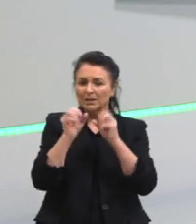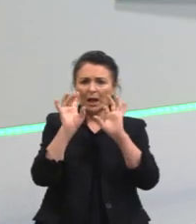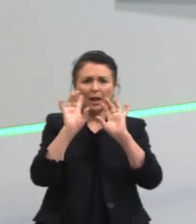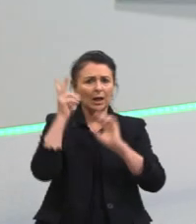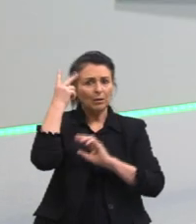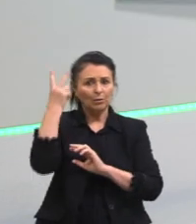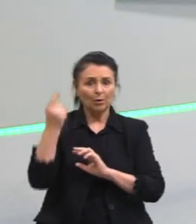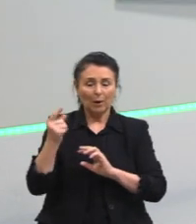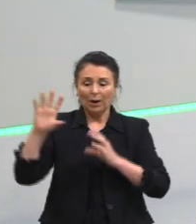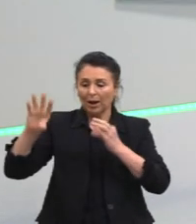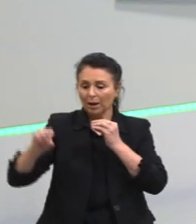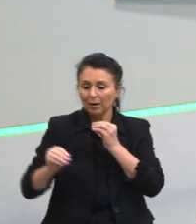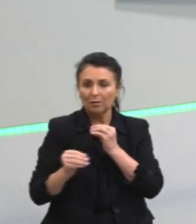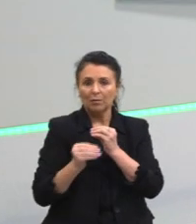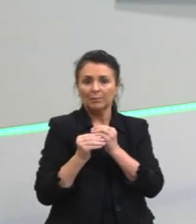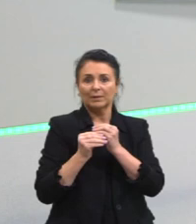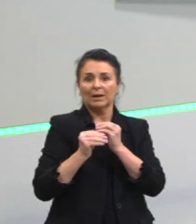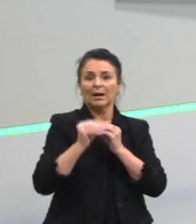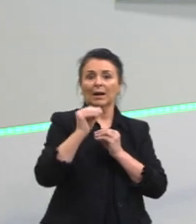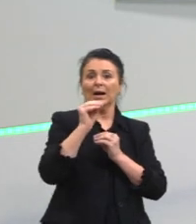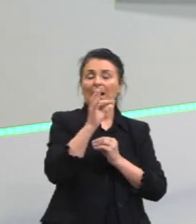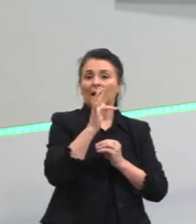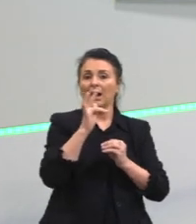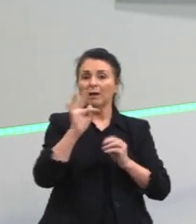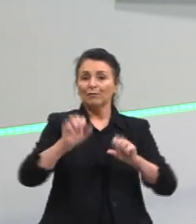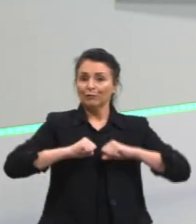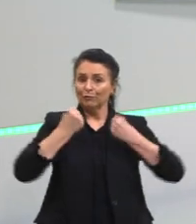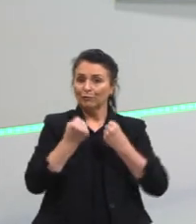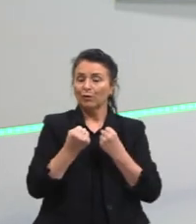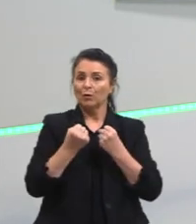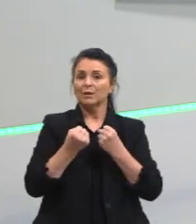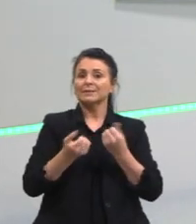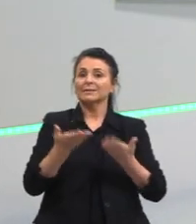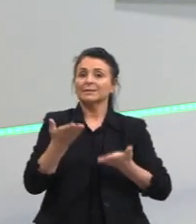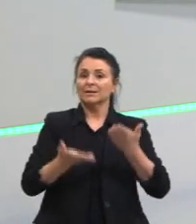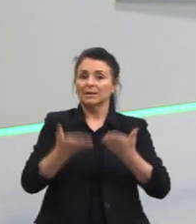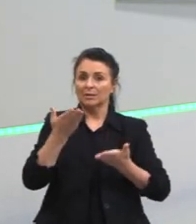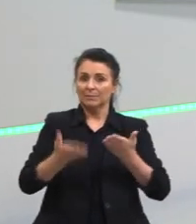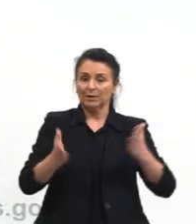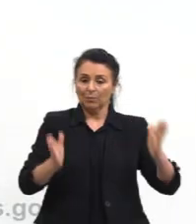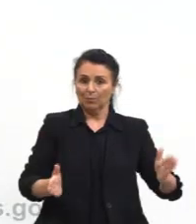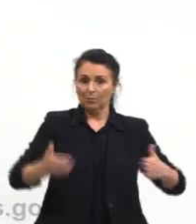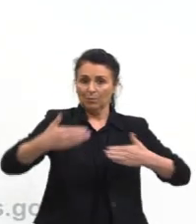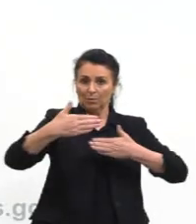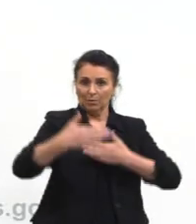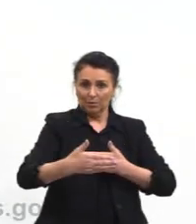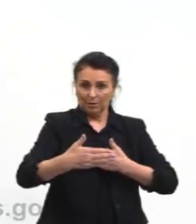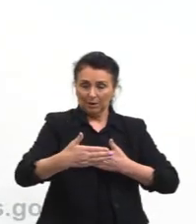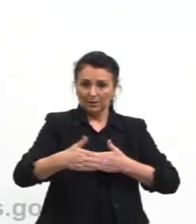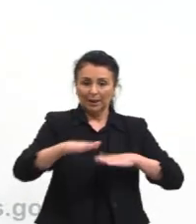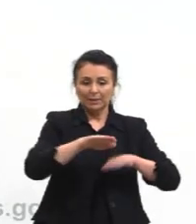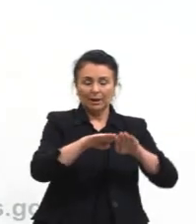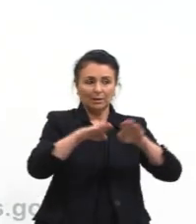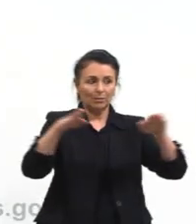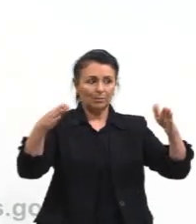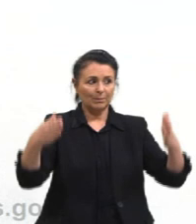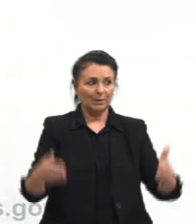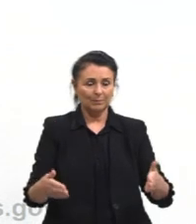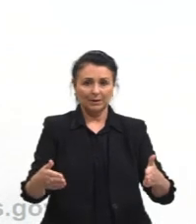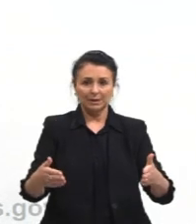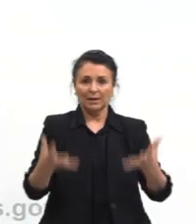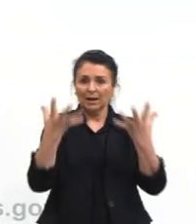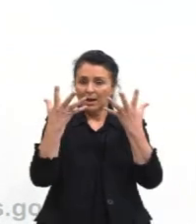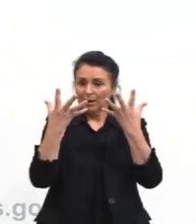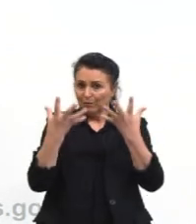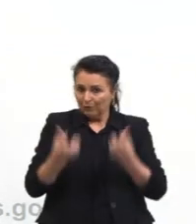então, complementar à força peso que a gente falou agora. Consideremos uma caixa colocada em repouso sobre uma mesa. Uma das